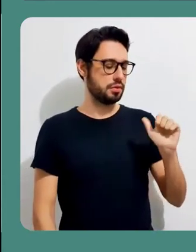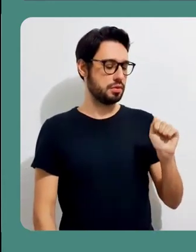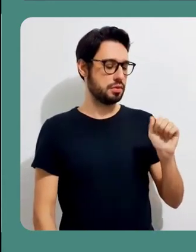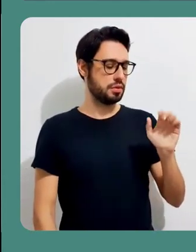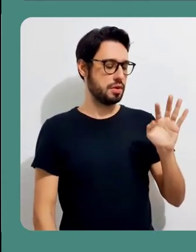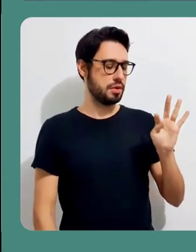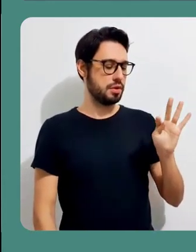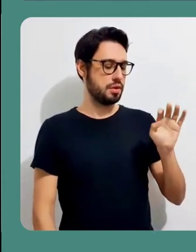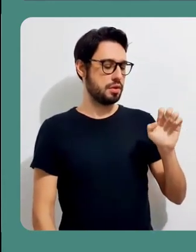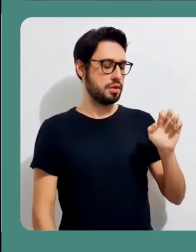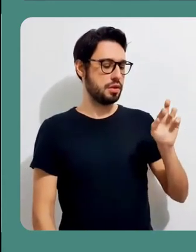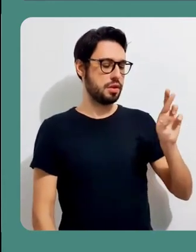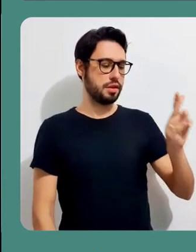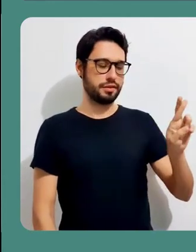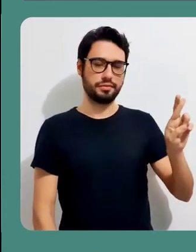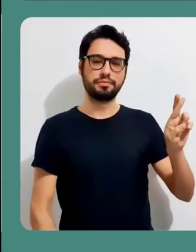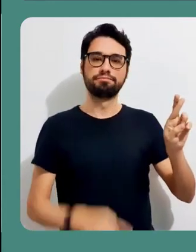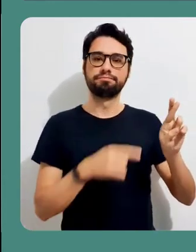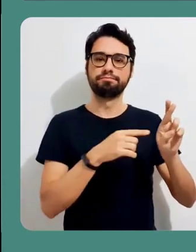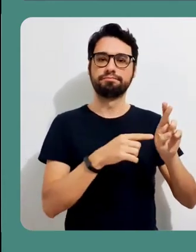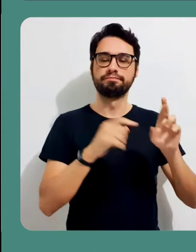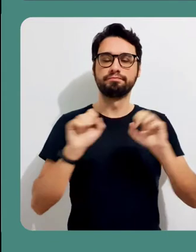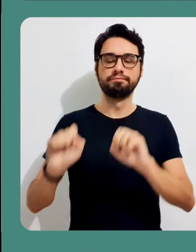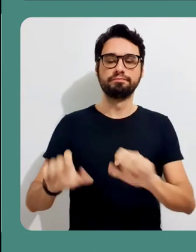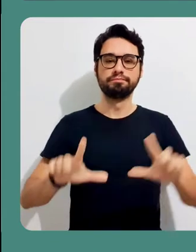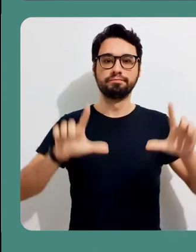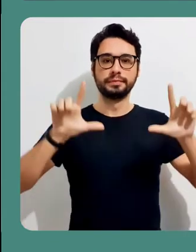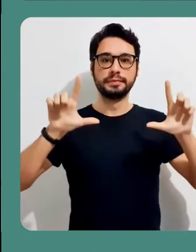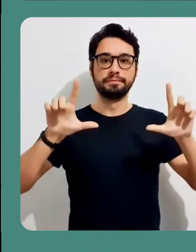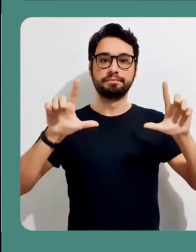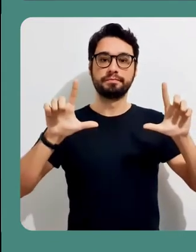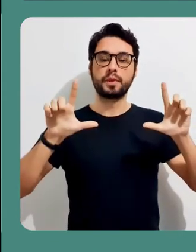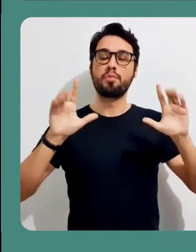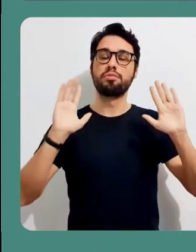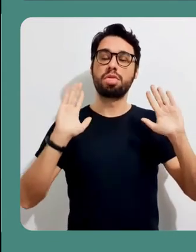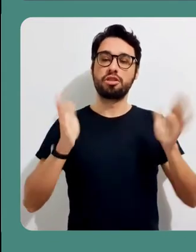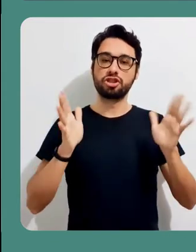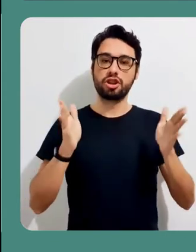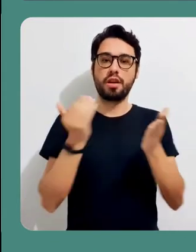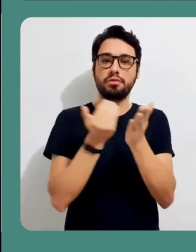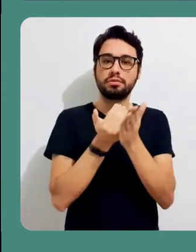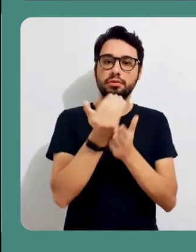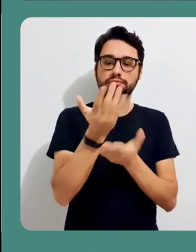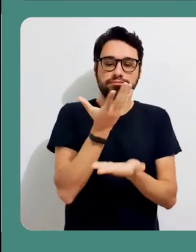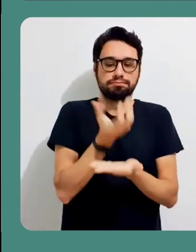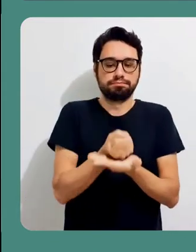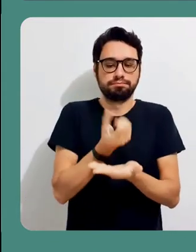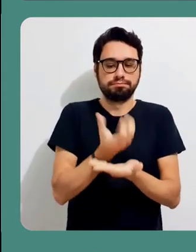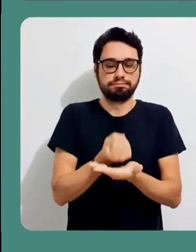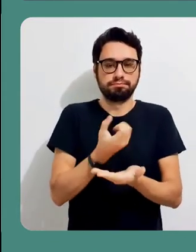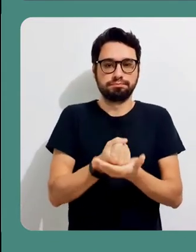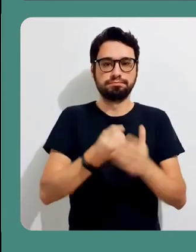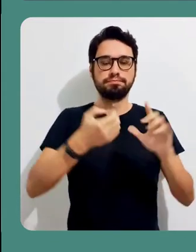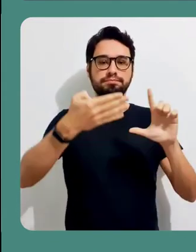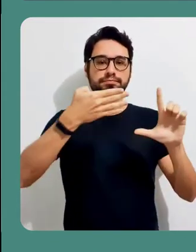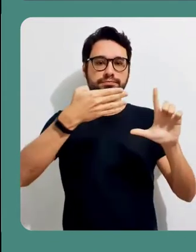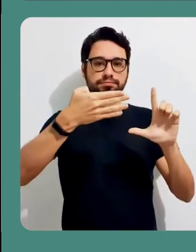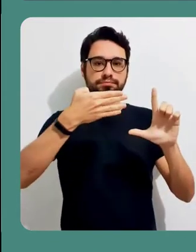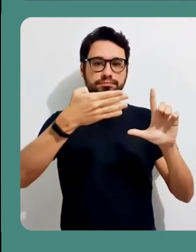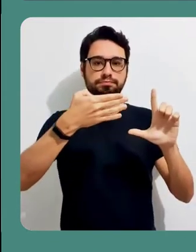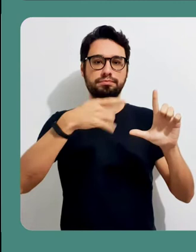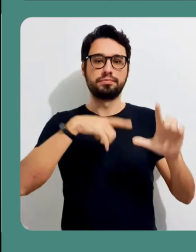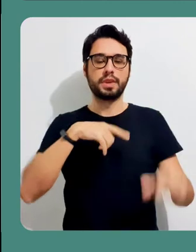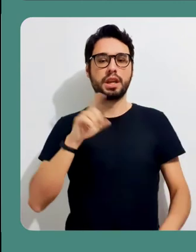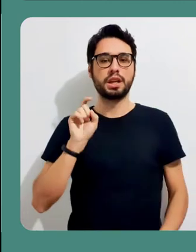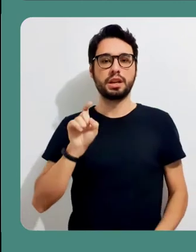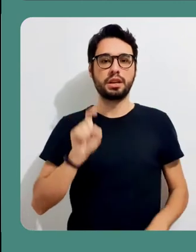neste caso, eu vou evitar fazer um login clicando em Later. Então, a partir deste momento, estou apto para fazer a gravação da